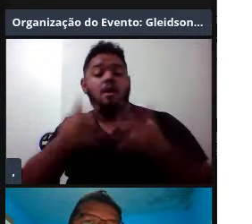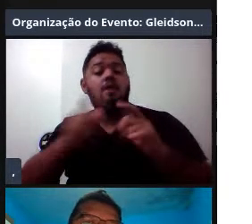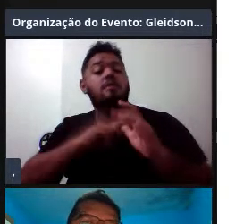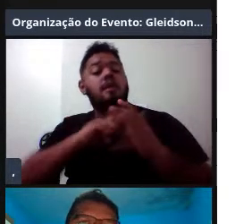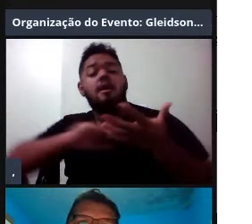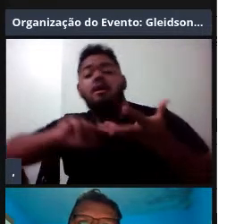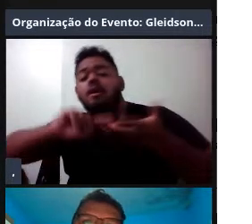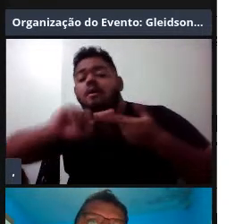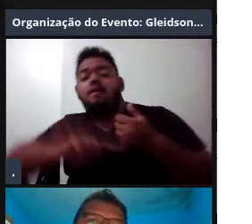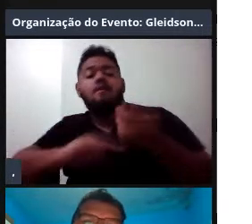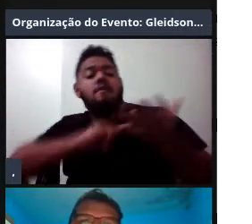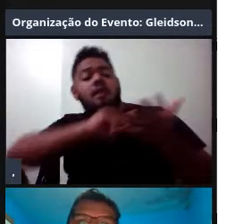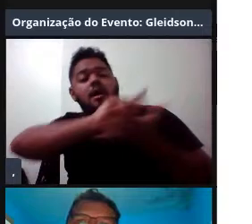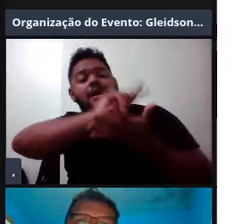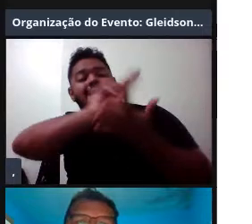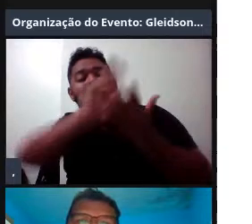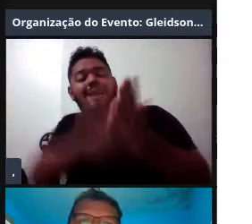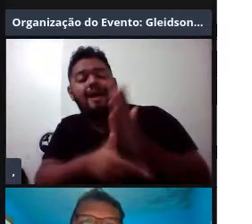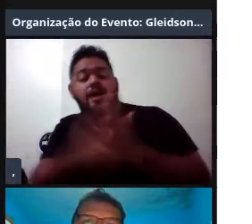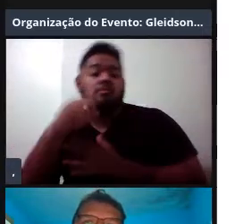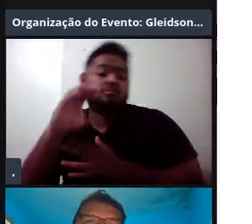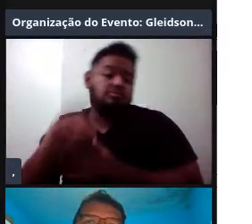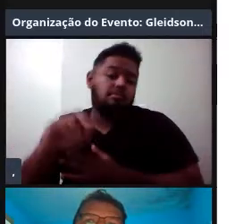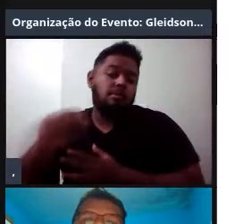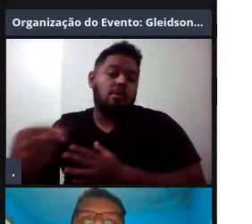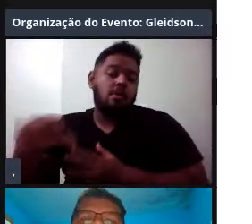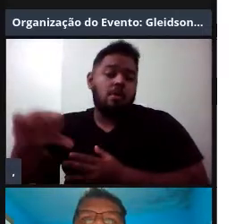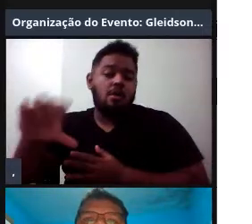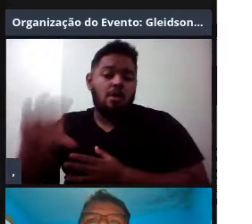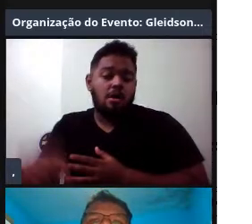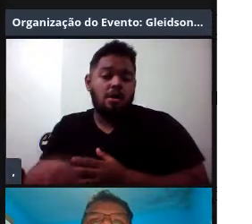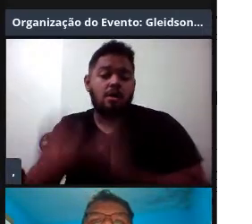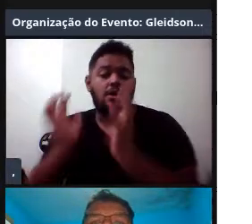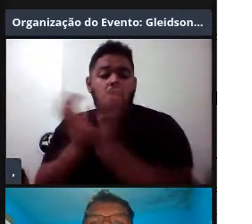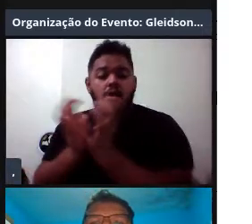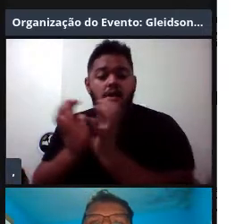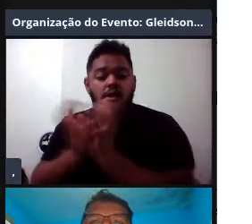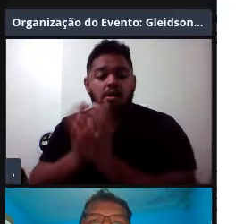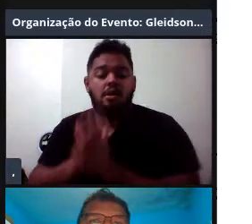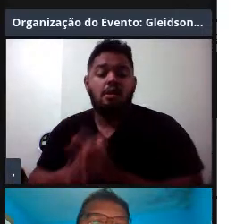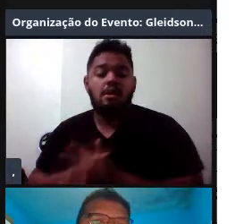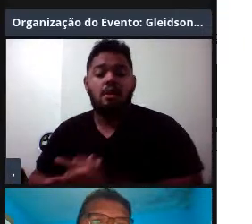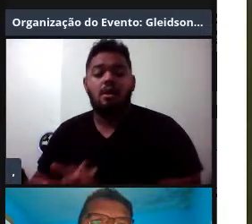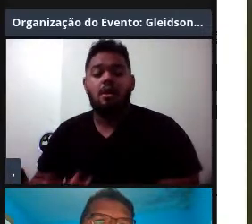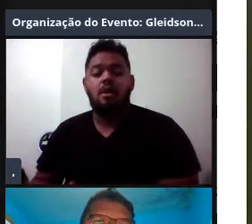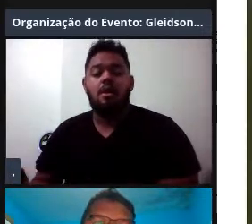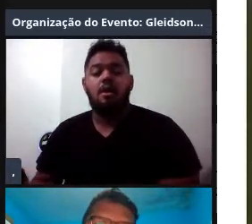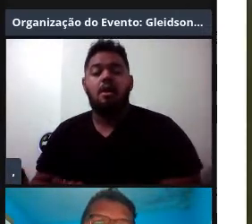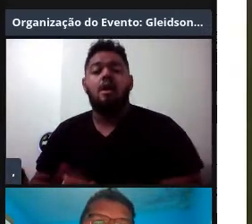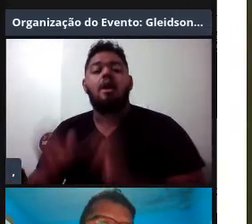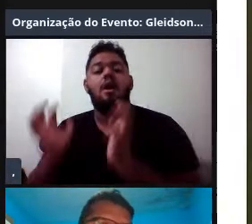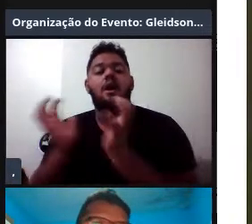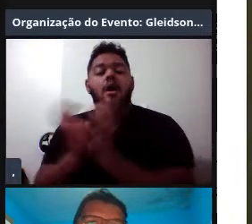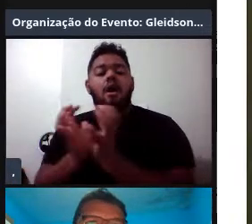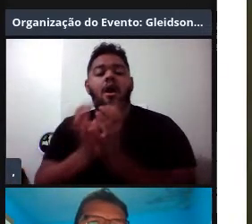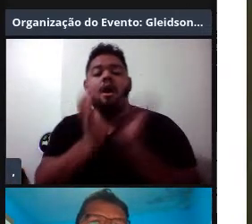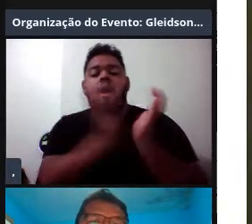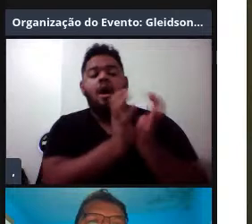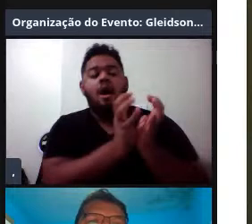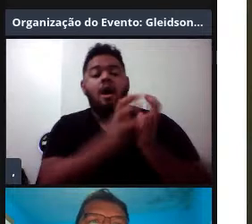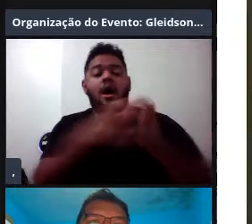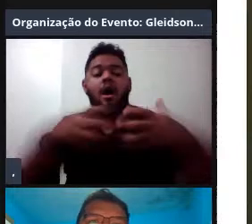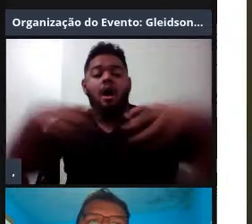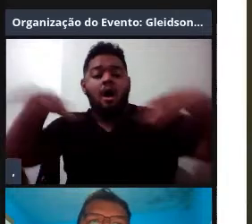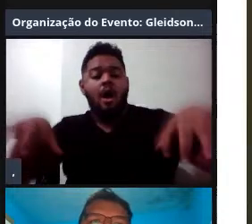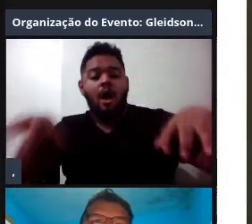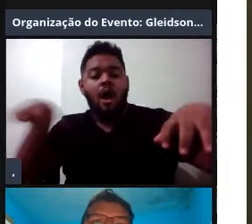cerca de 80, 90 espécies, dependendo da taxonomia que for adotada. E são divididos em dois grandes grupos, também, como a Marta já